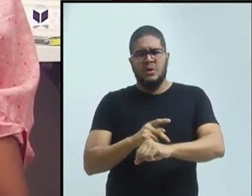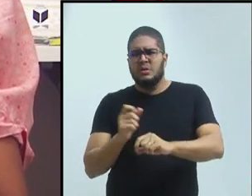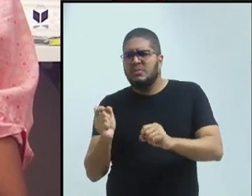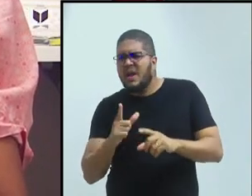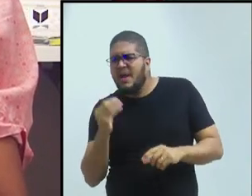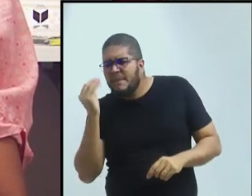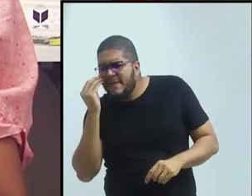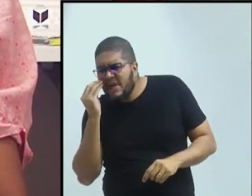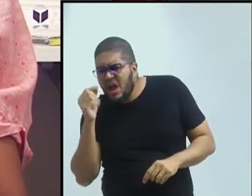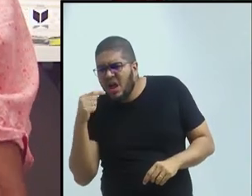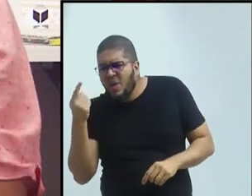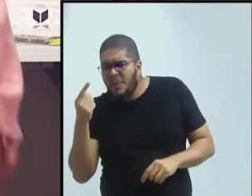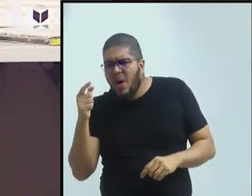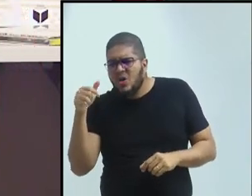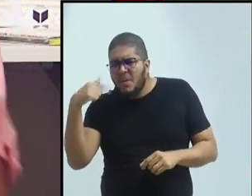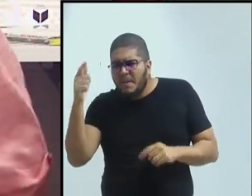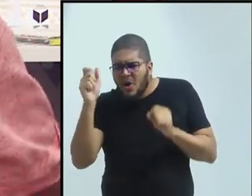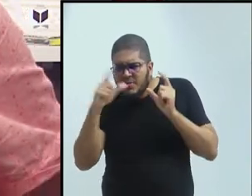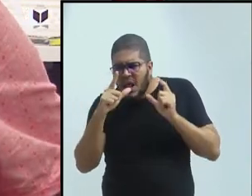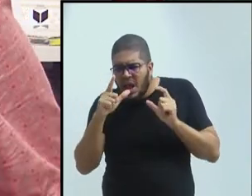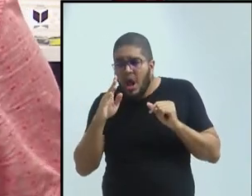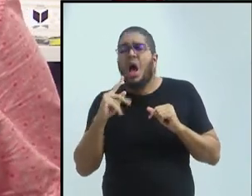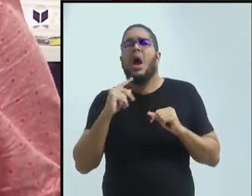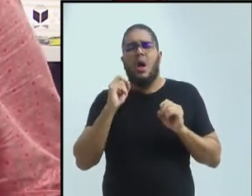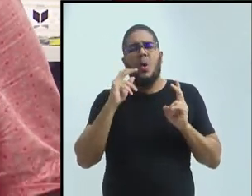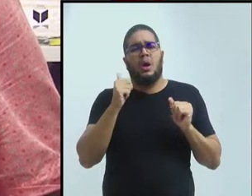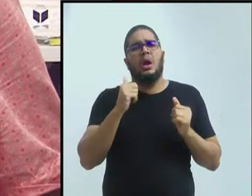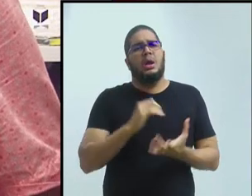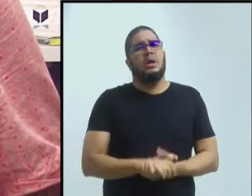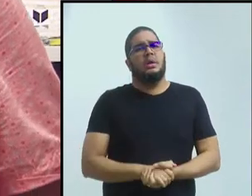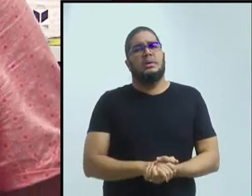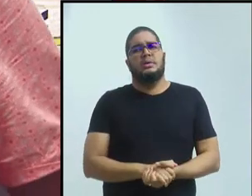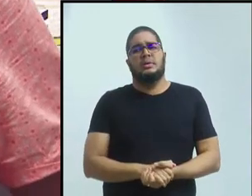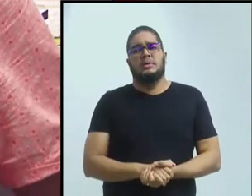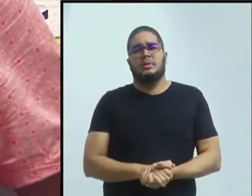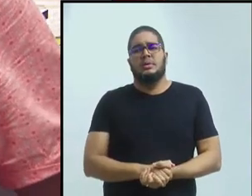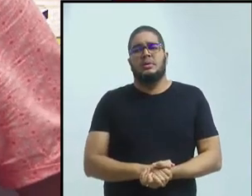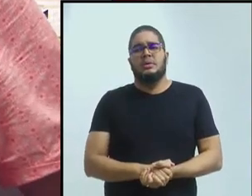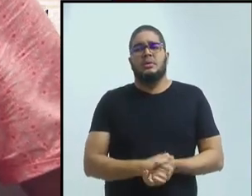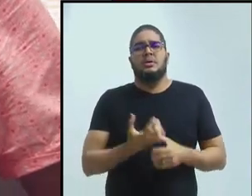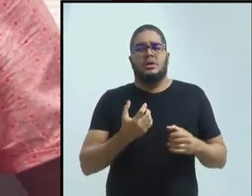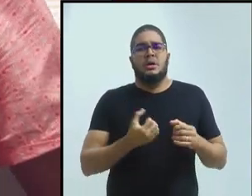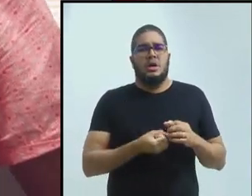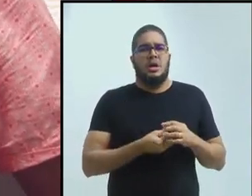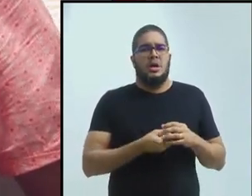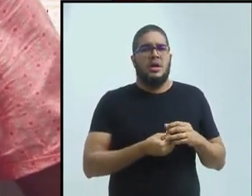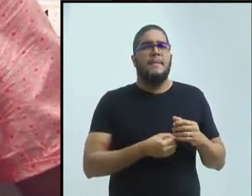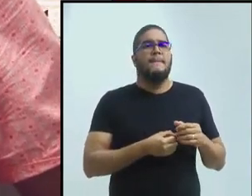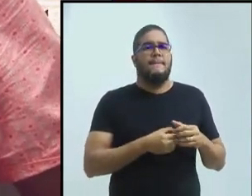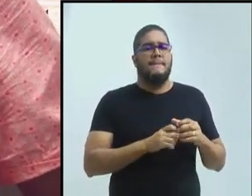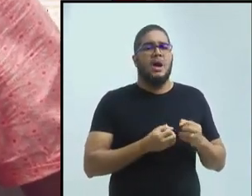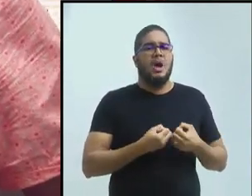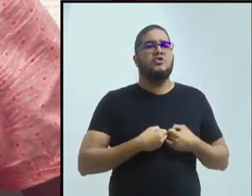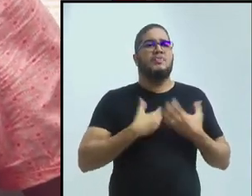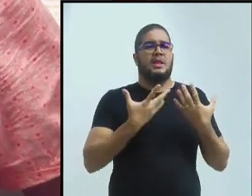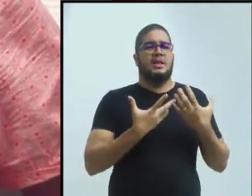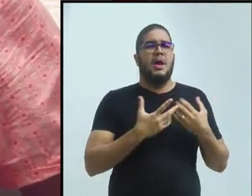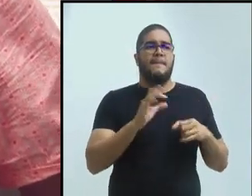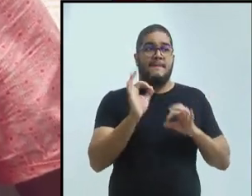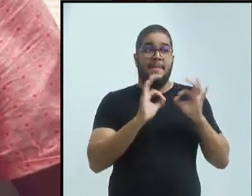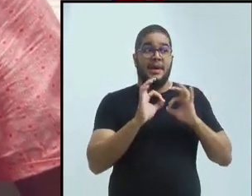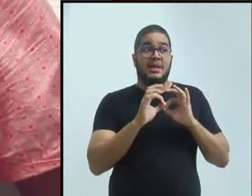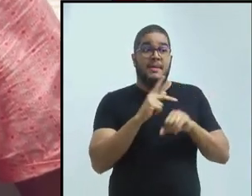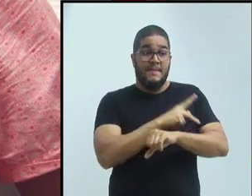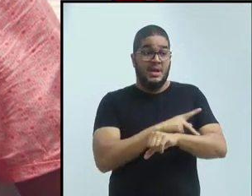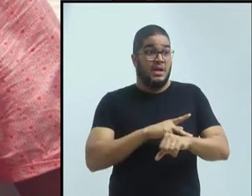ver qual é o próximo, não lembro. Pode deixar nesse, Val, não. Mas a expressão preparação pedagógica é depois de um ano eu fui entender que